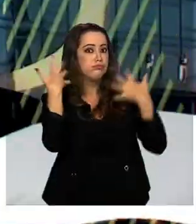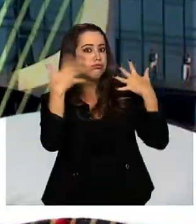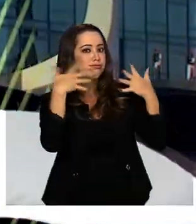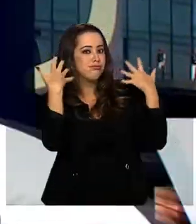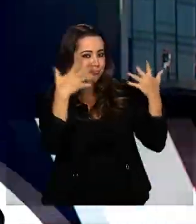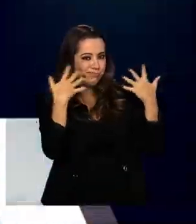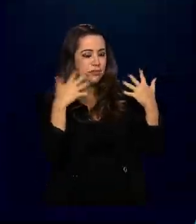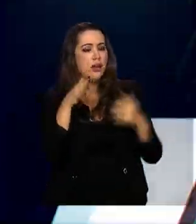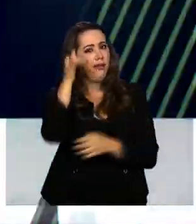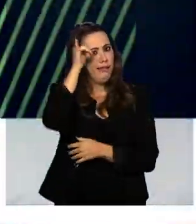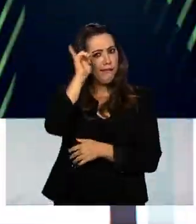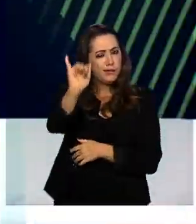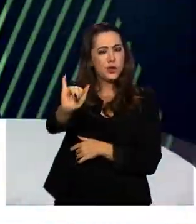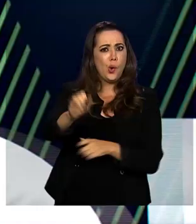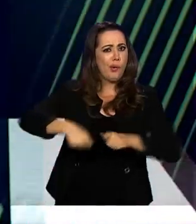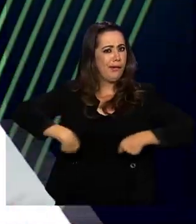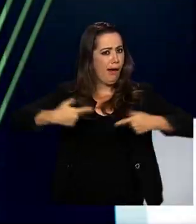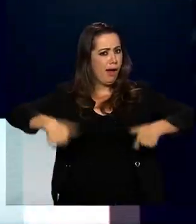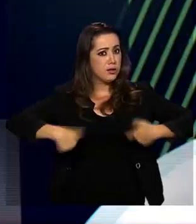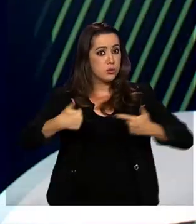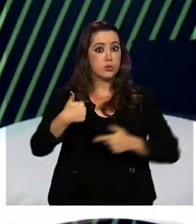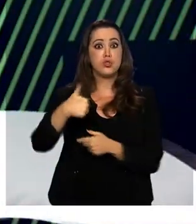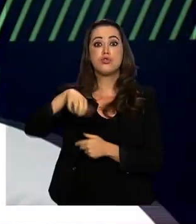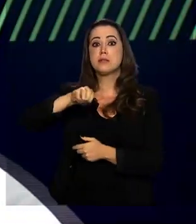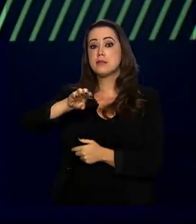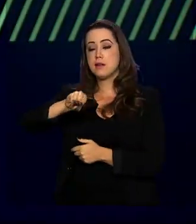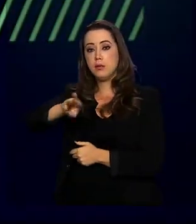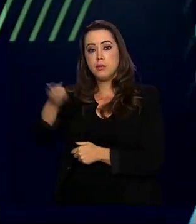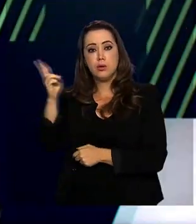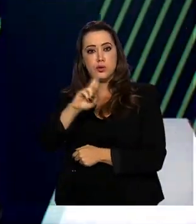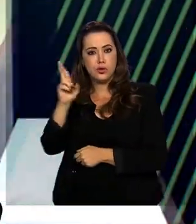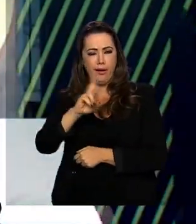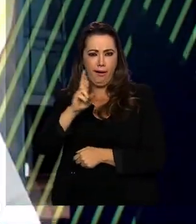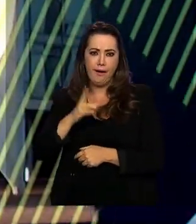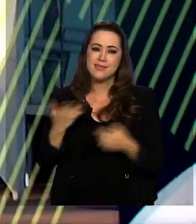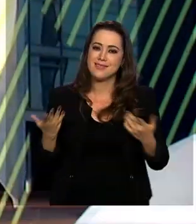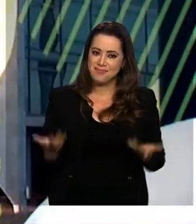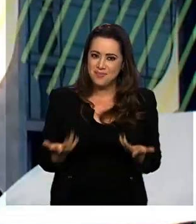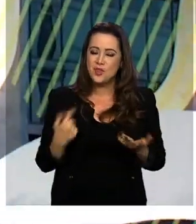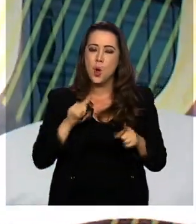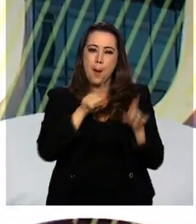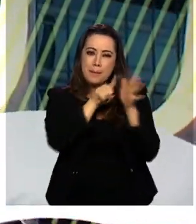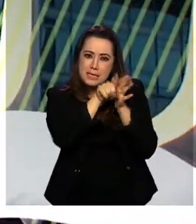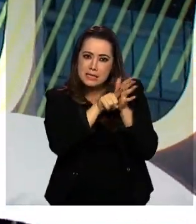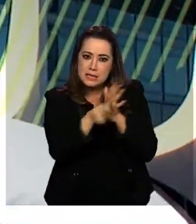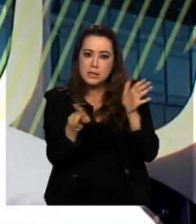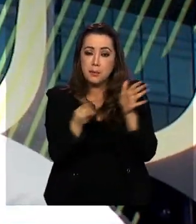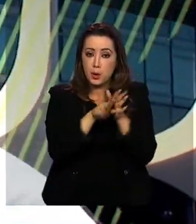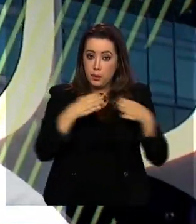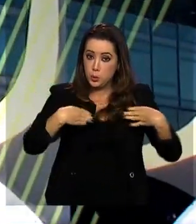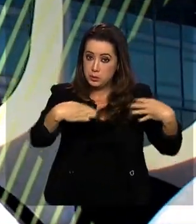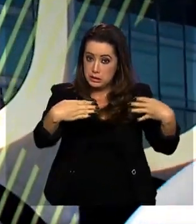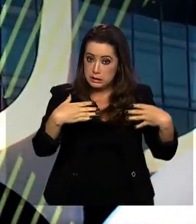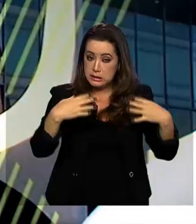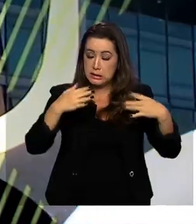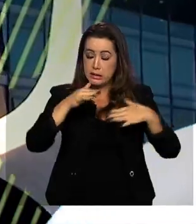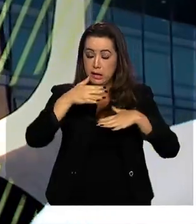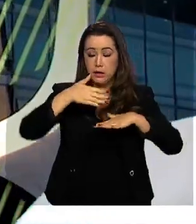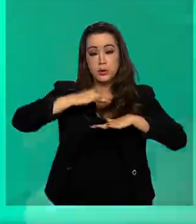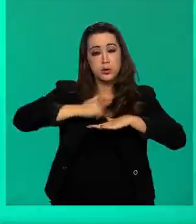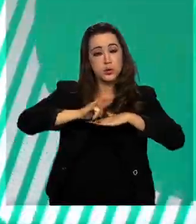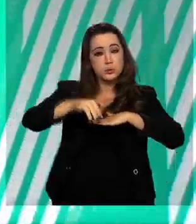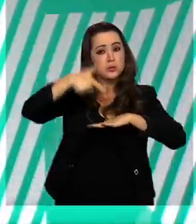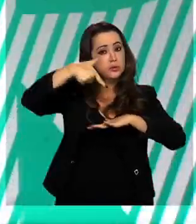custos de 100 milhões de reais ao consumidor brasileiro. O dado é de uma pesquisa encomendada pelo Ministério de Minas e